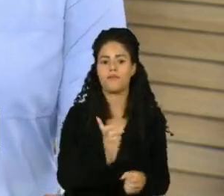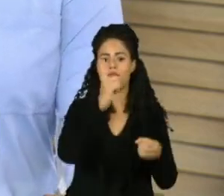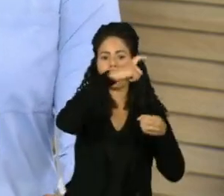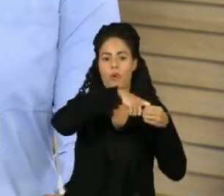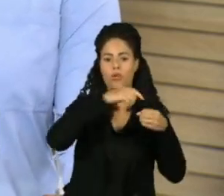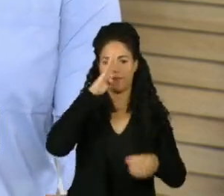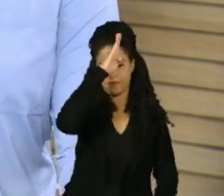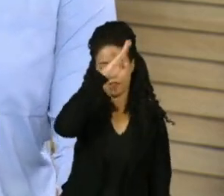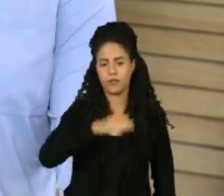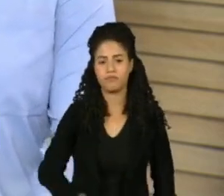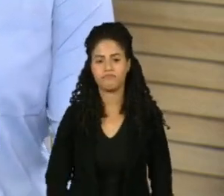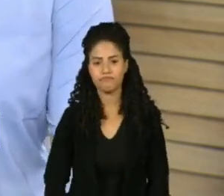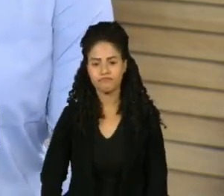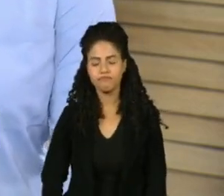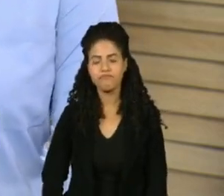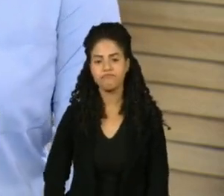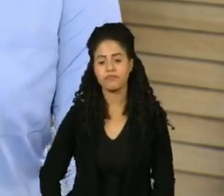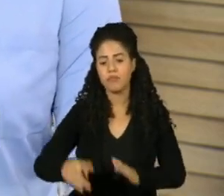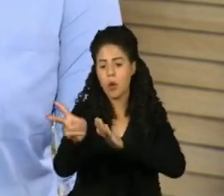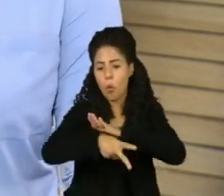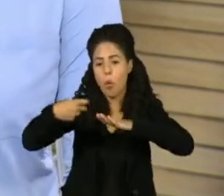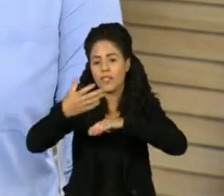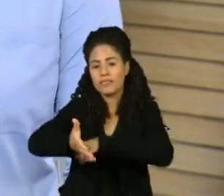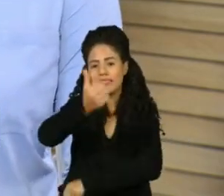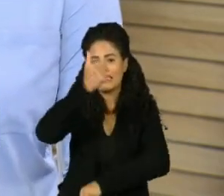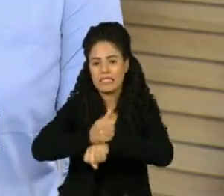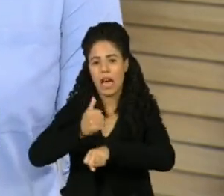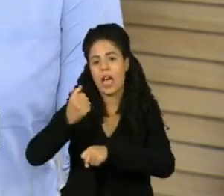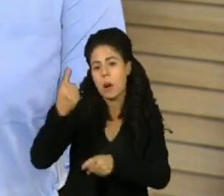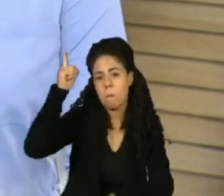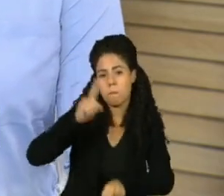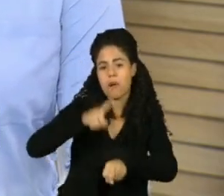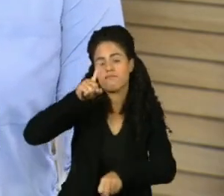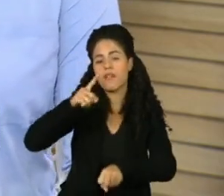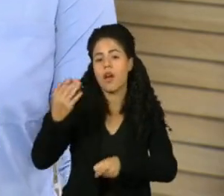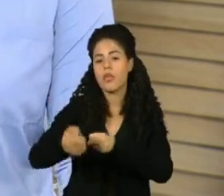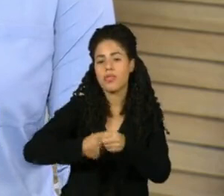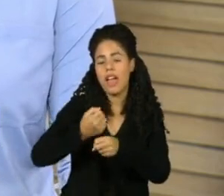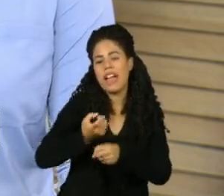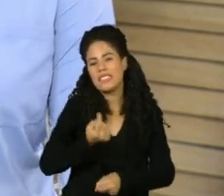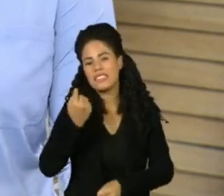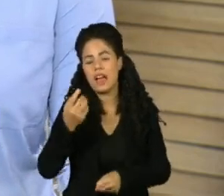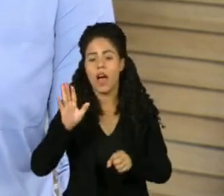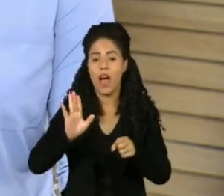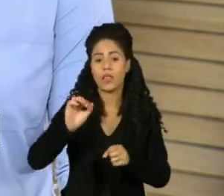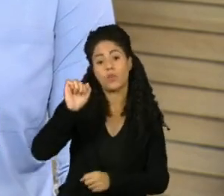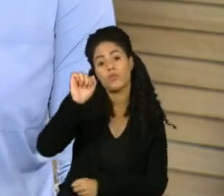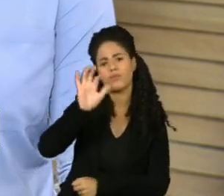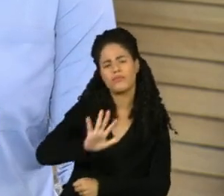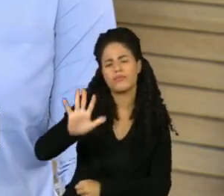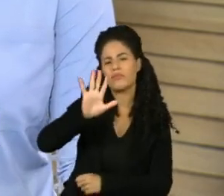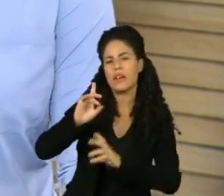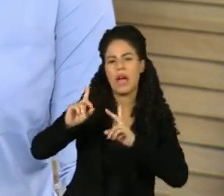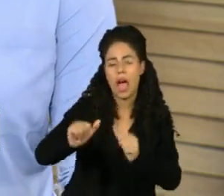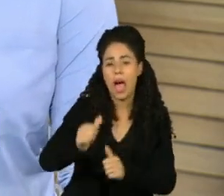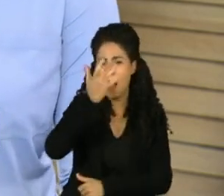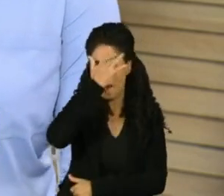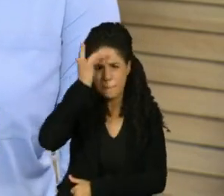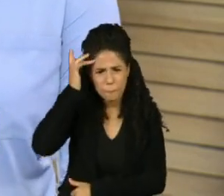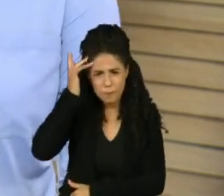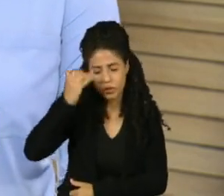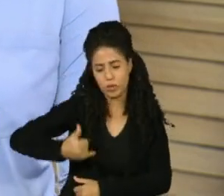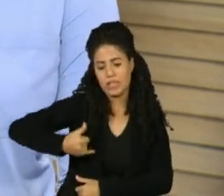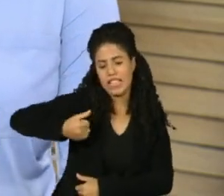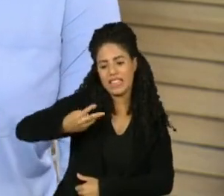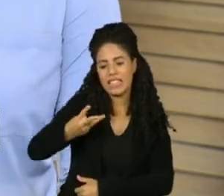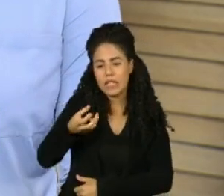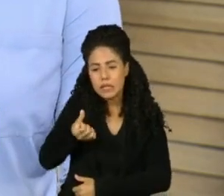As fraudes bancárias bateram recordes no ano passado. Os estados do Sudeste e pessoas com idade entre 36